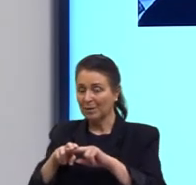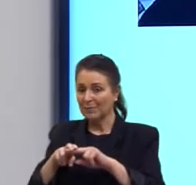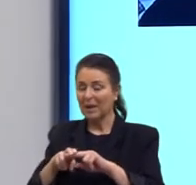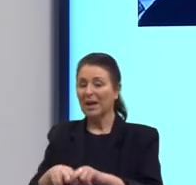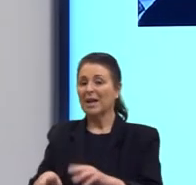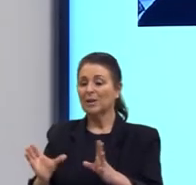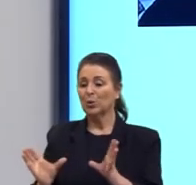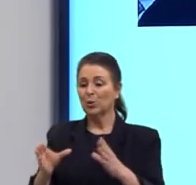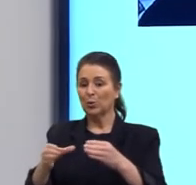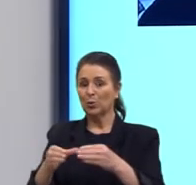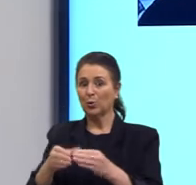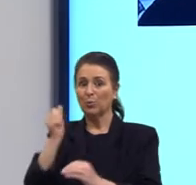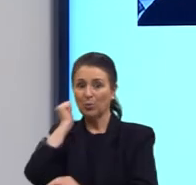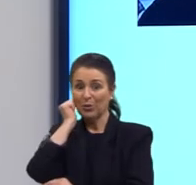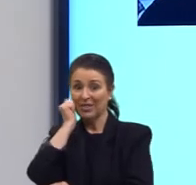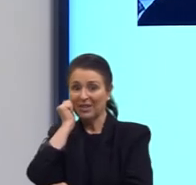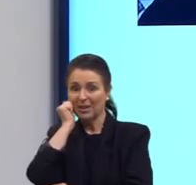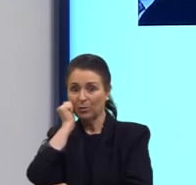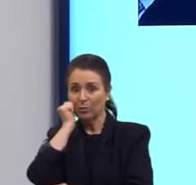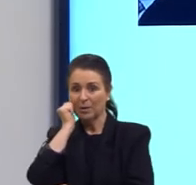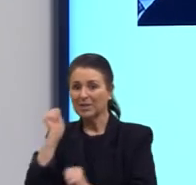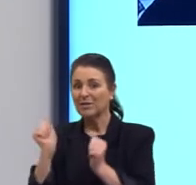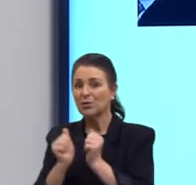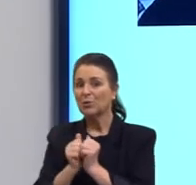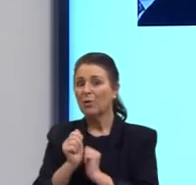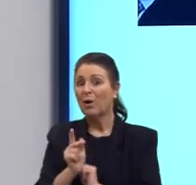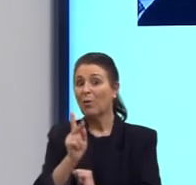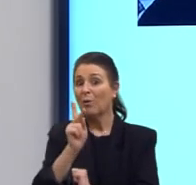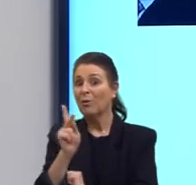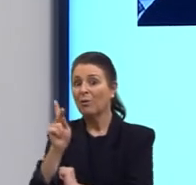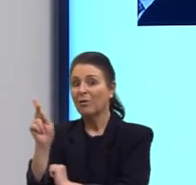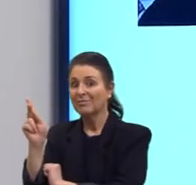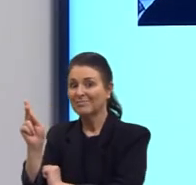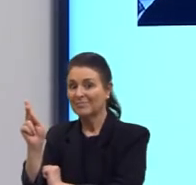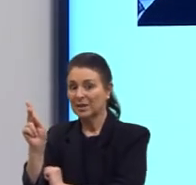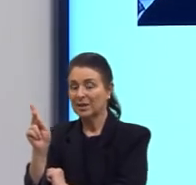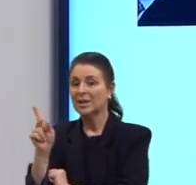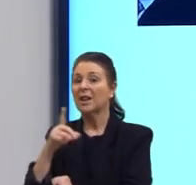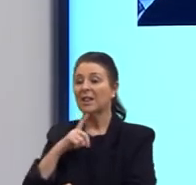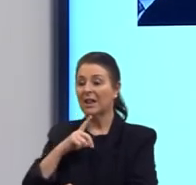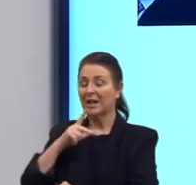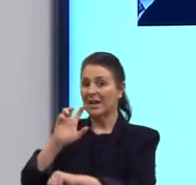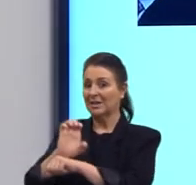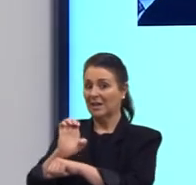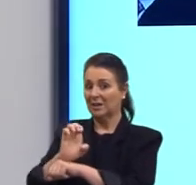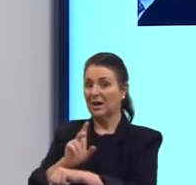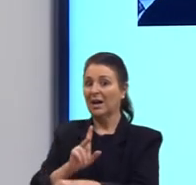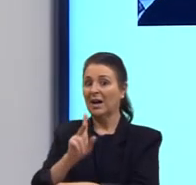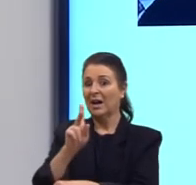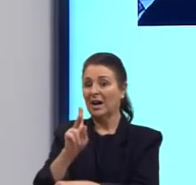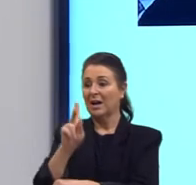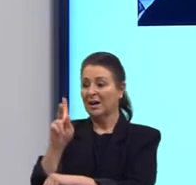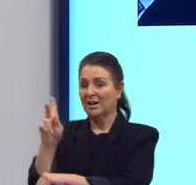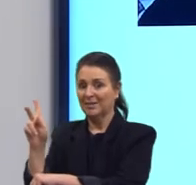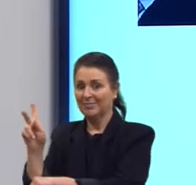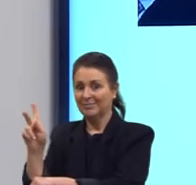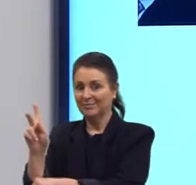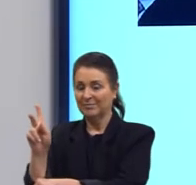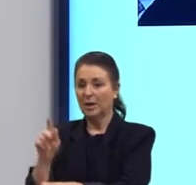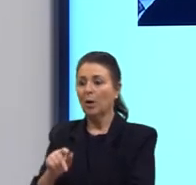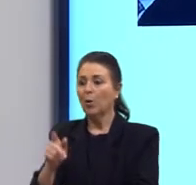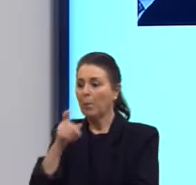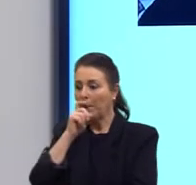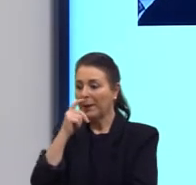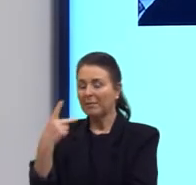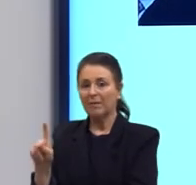negra, que era uma espécie de braço da Ku Klux Klan no Arkansas, a gente também vai falar um pouquinho da Ku Klux Klan, mas o pai dele foi espancado e